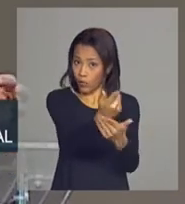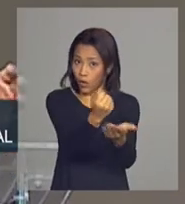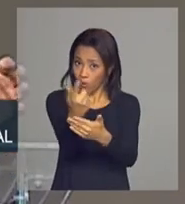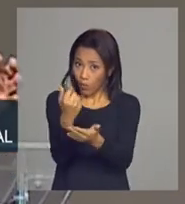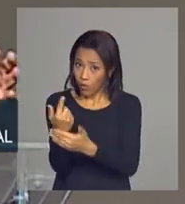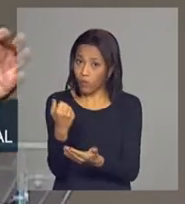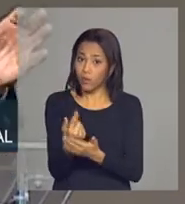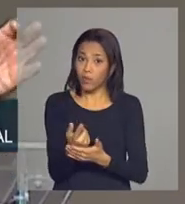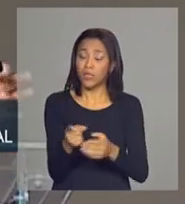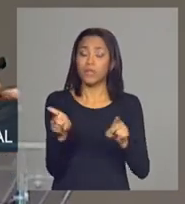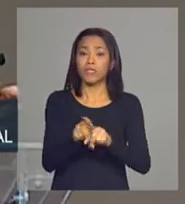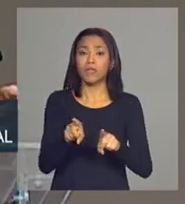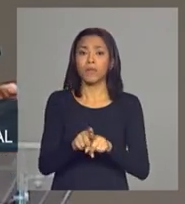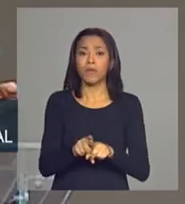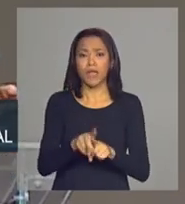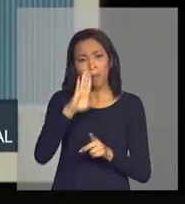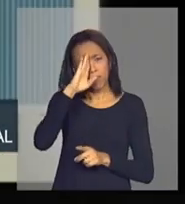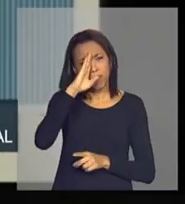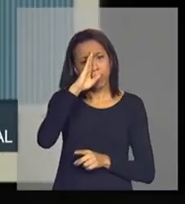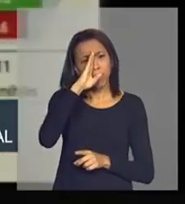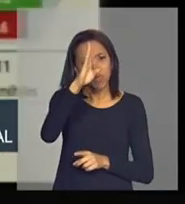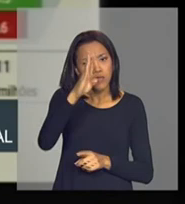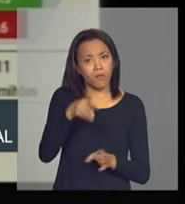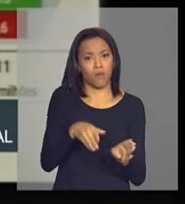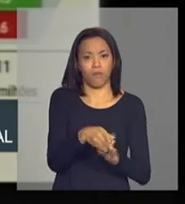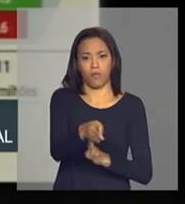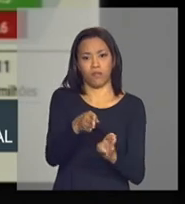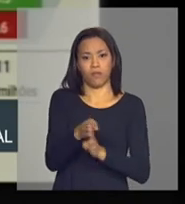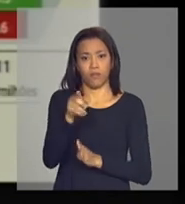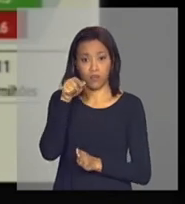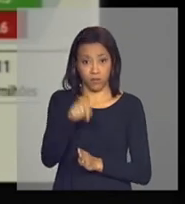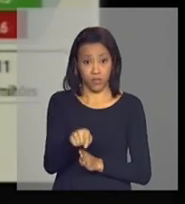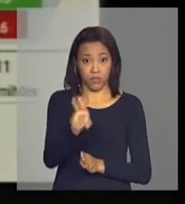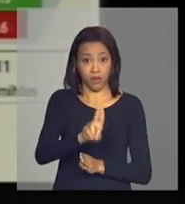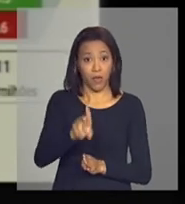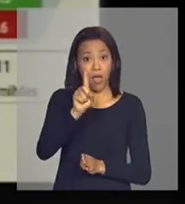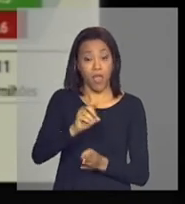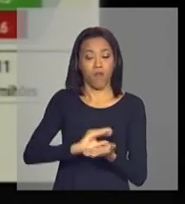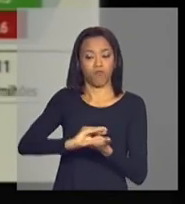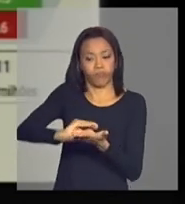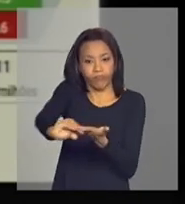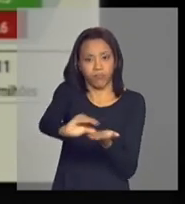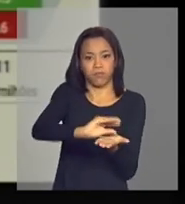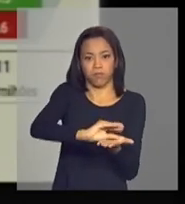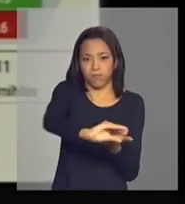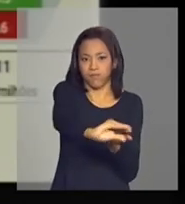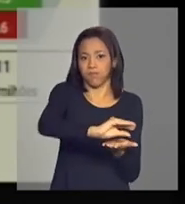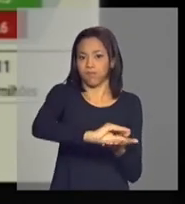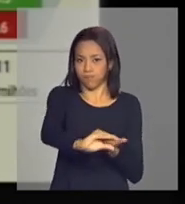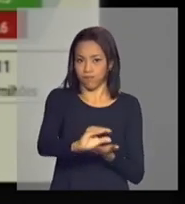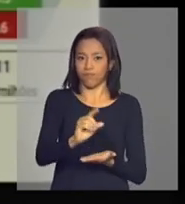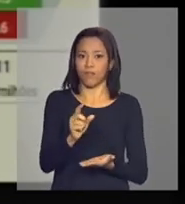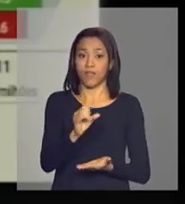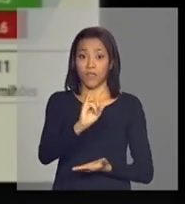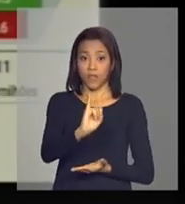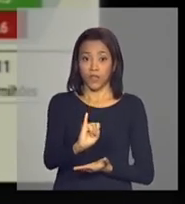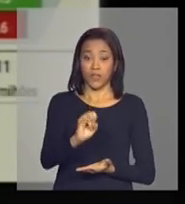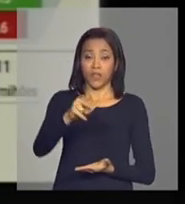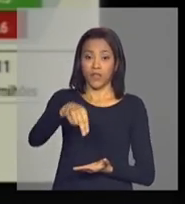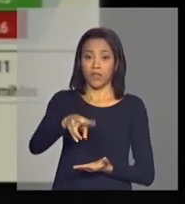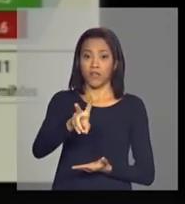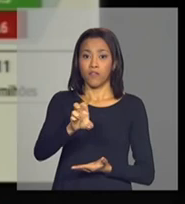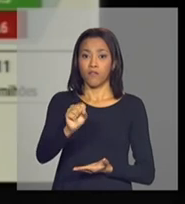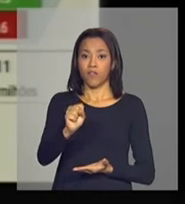a sua orientação prioritária deve ser em direção ao investimento. O Sérgio mostrou aqui,